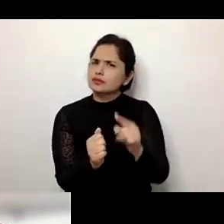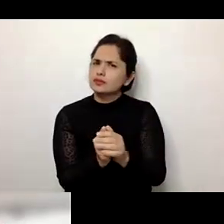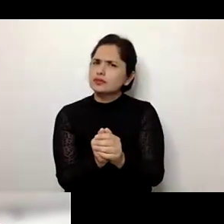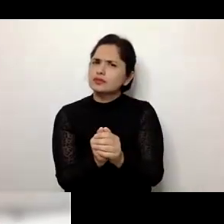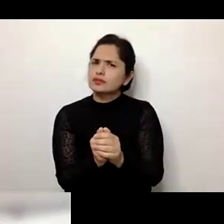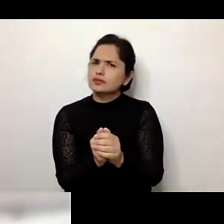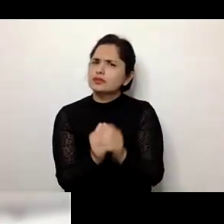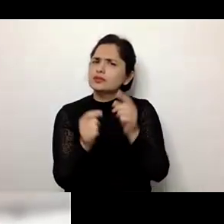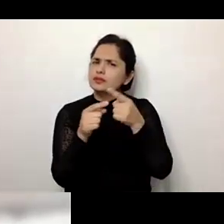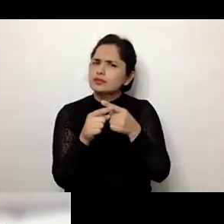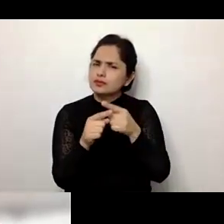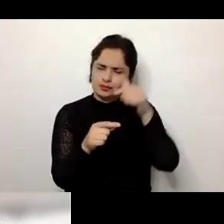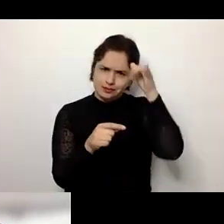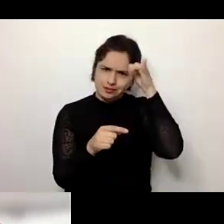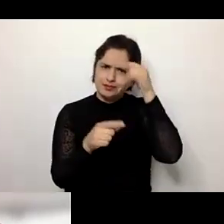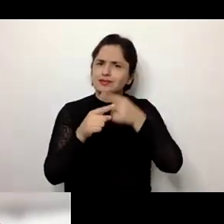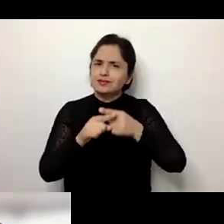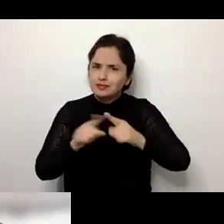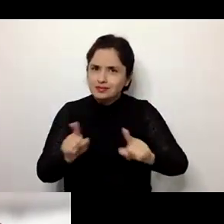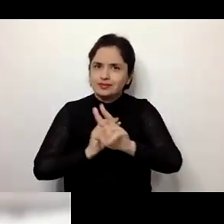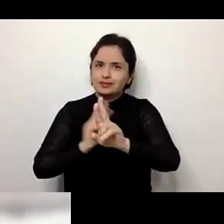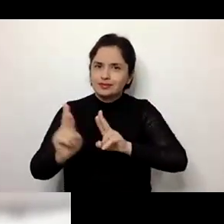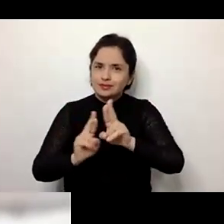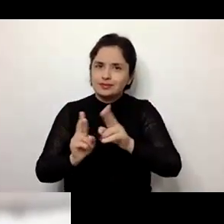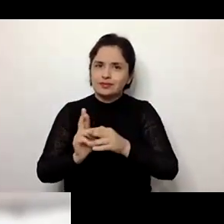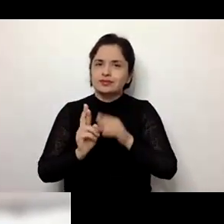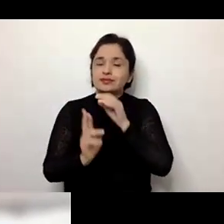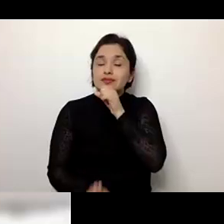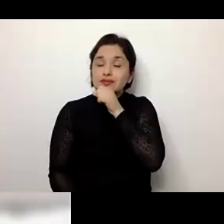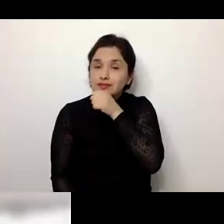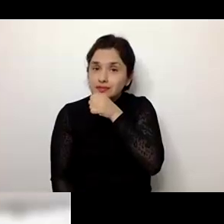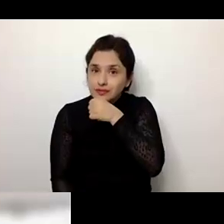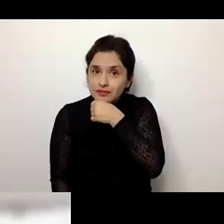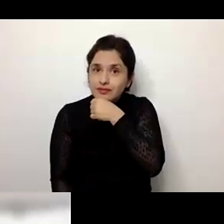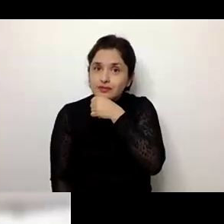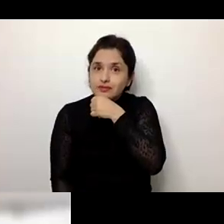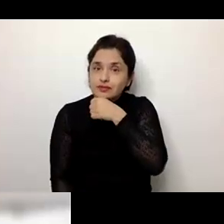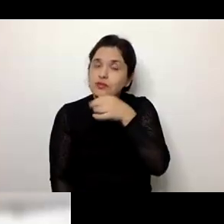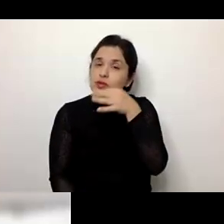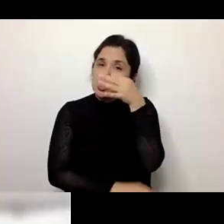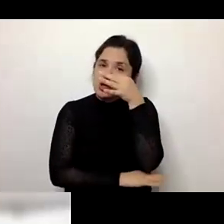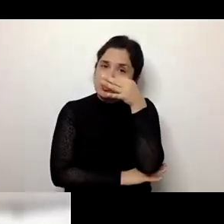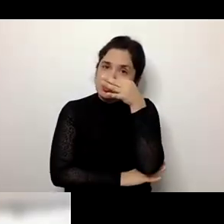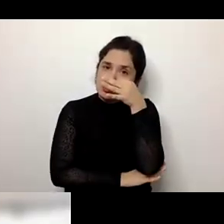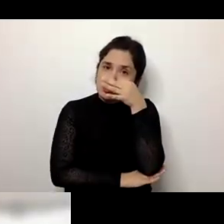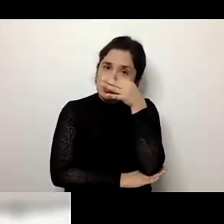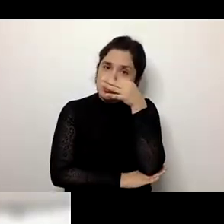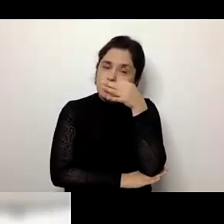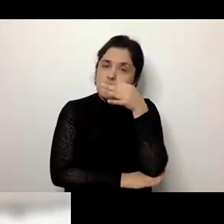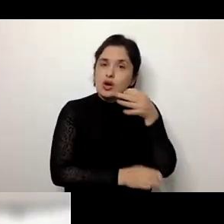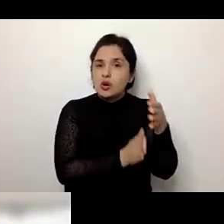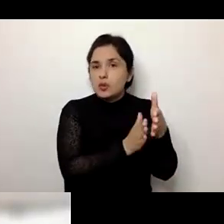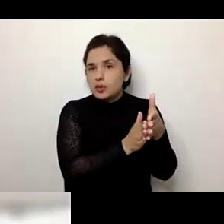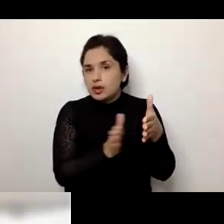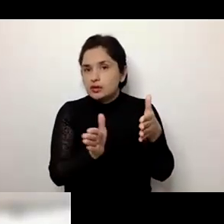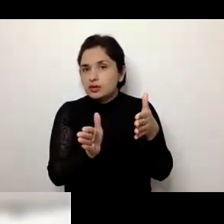diferença, perdão, em relação a esse envelhecimento? O que nós temos observado que grande parte dos estudos tem